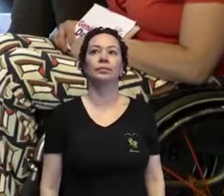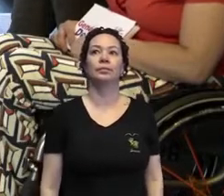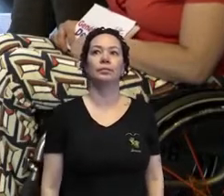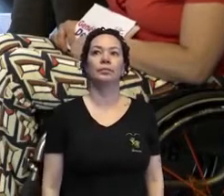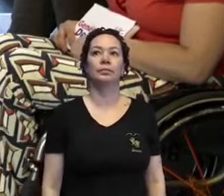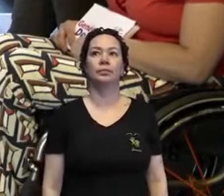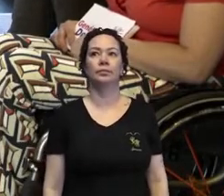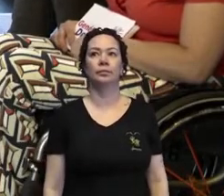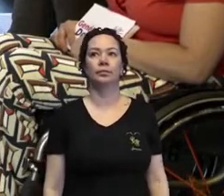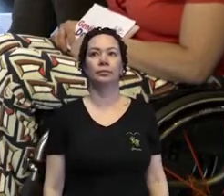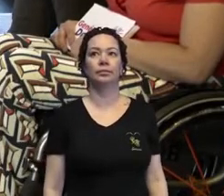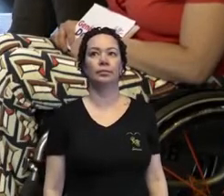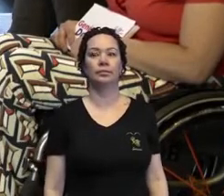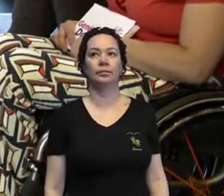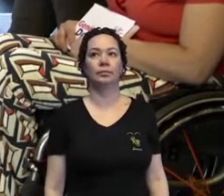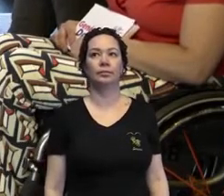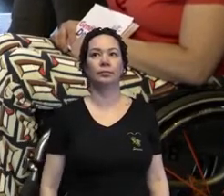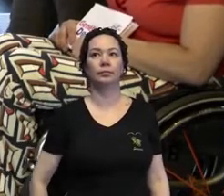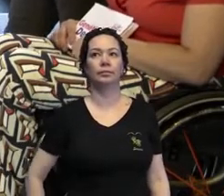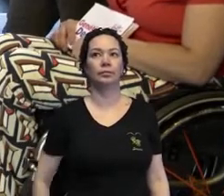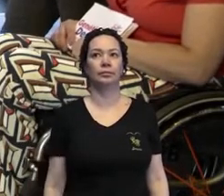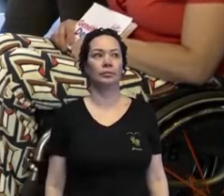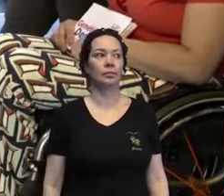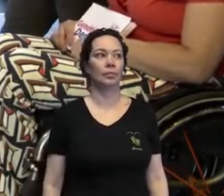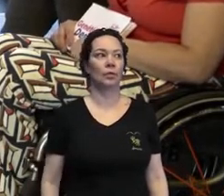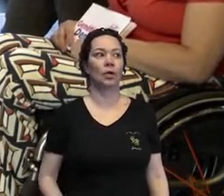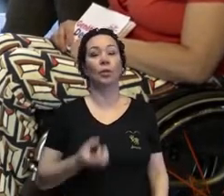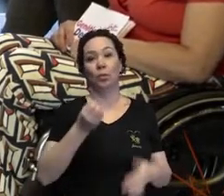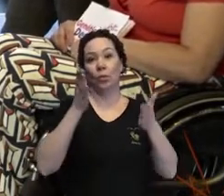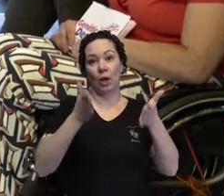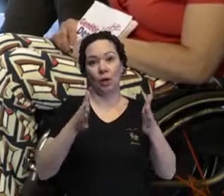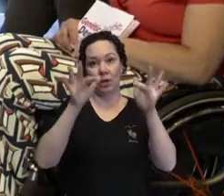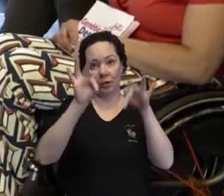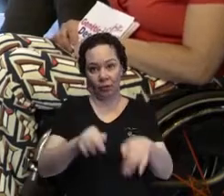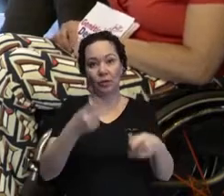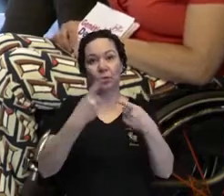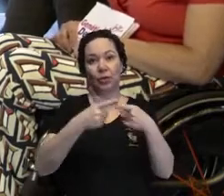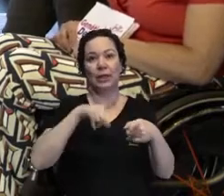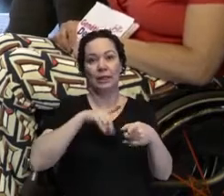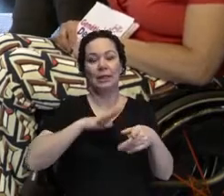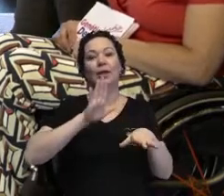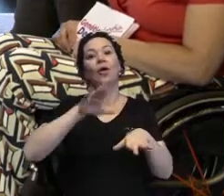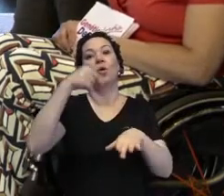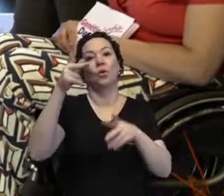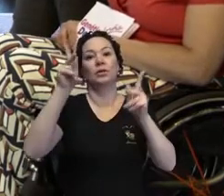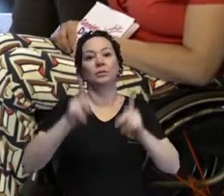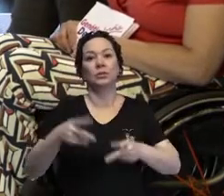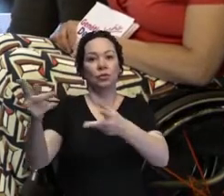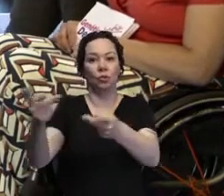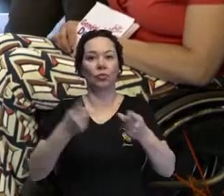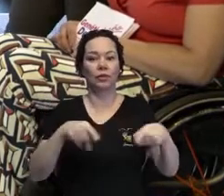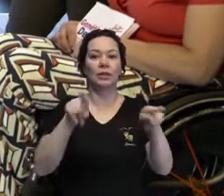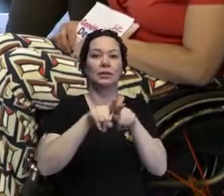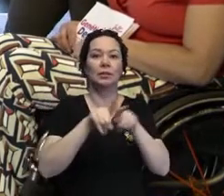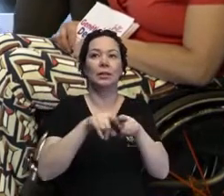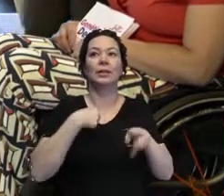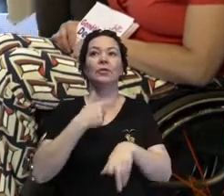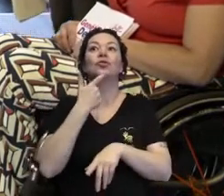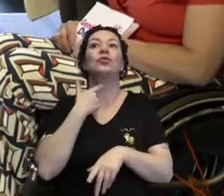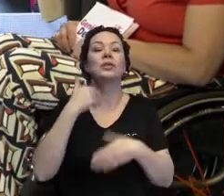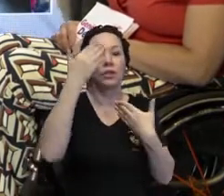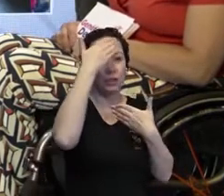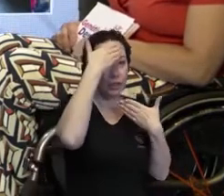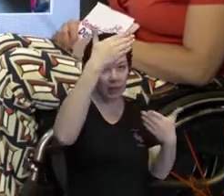E aí, acho que é Lu. A gente vai encerrar agora, porque a gente vai receber mais outros convidados. Então, eu gostaria muito de